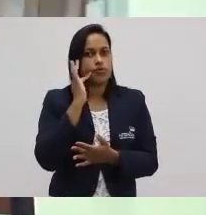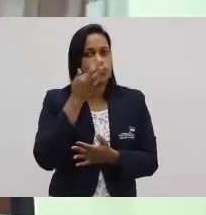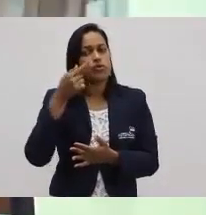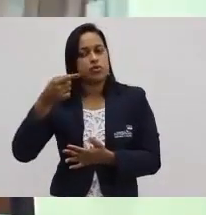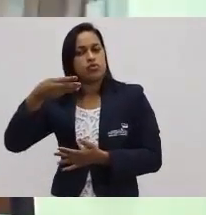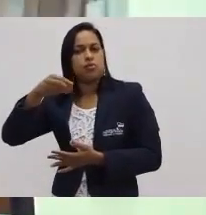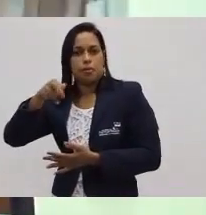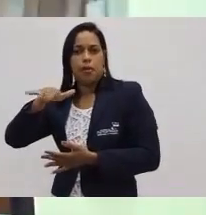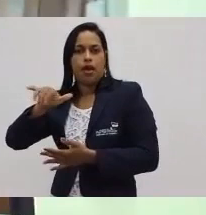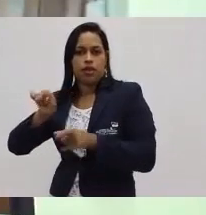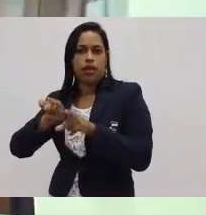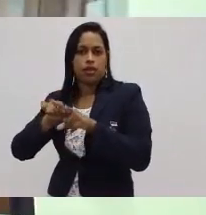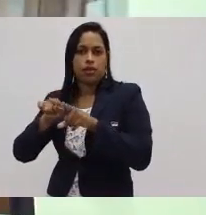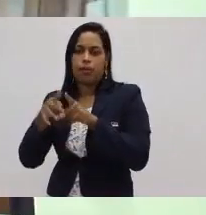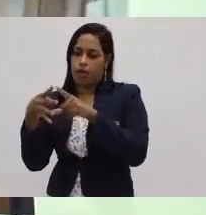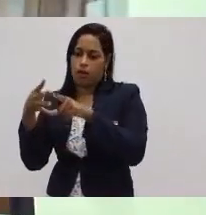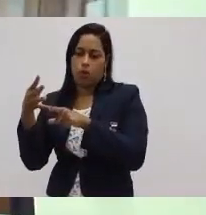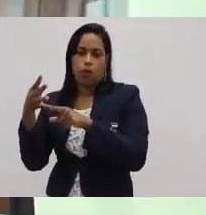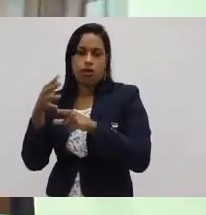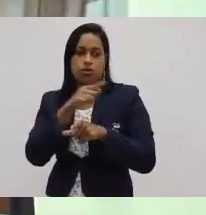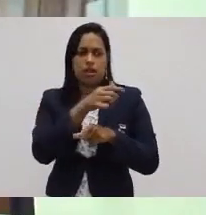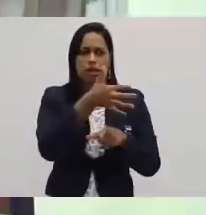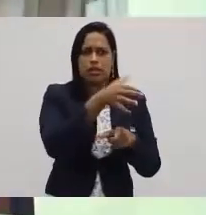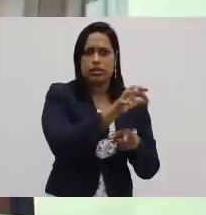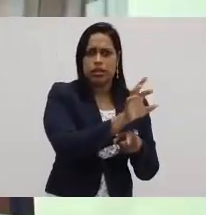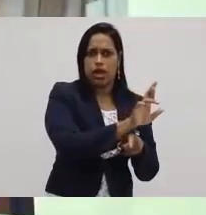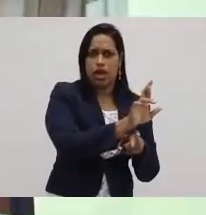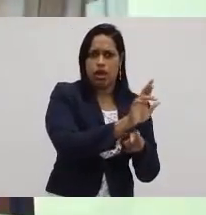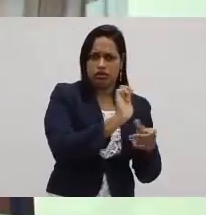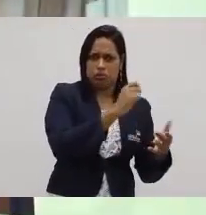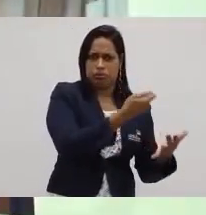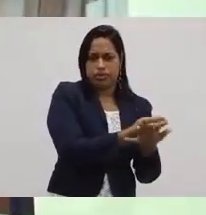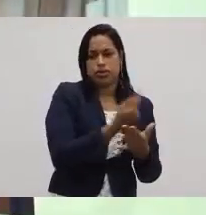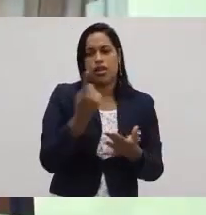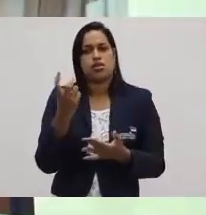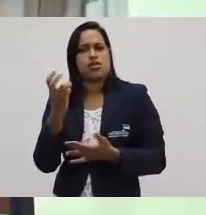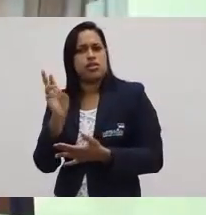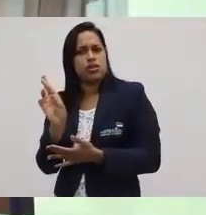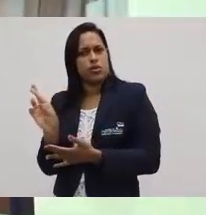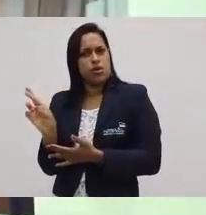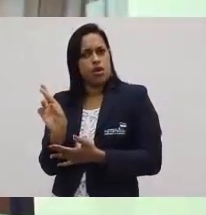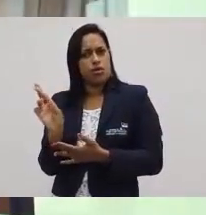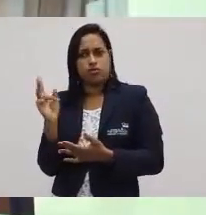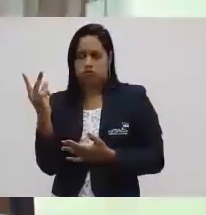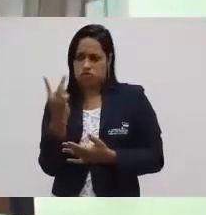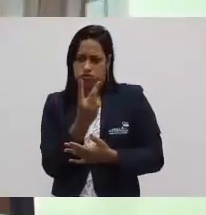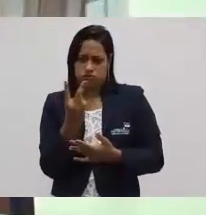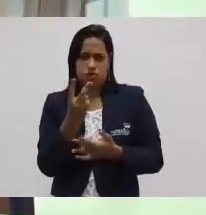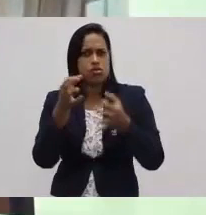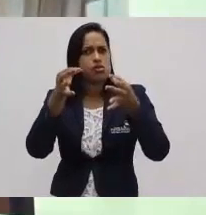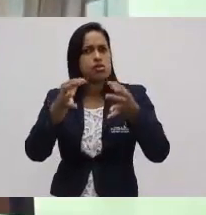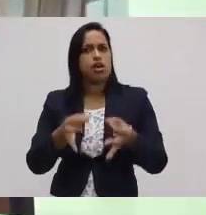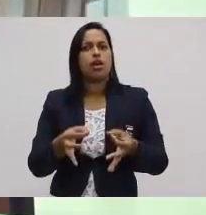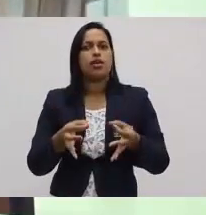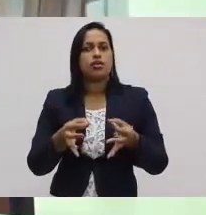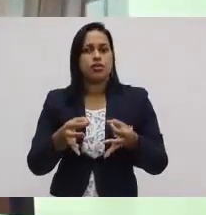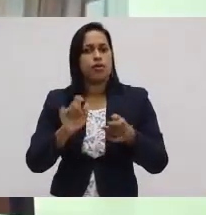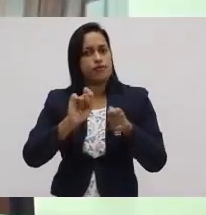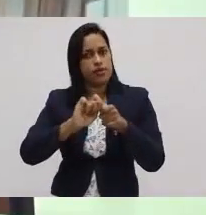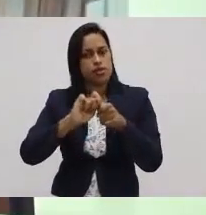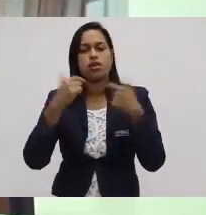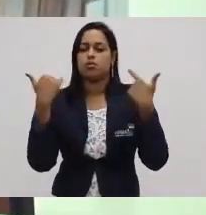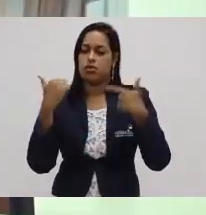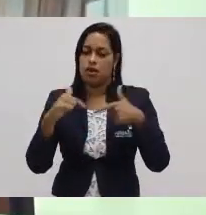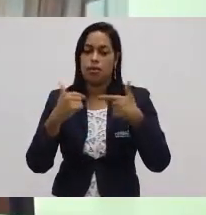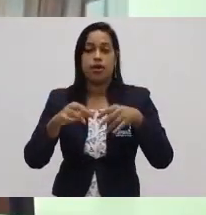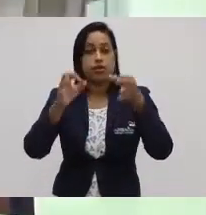mesmas quatro frutas, no entanto, gastou 5 reais. Os dois foram eficazes, os dois fizeram